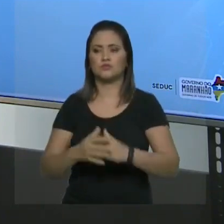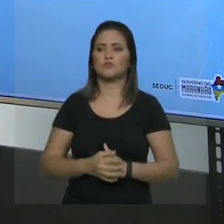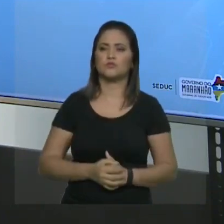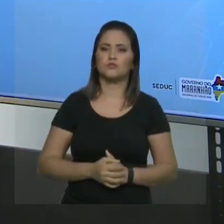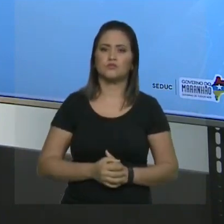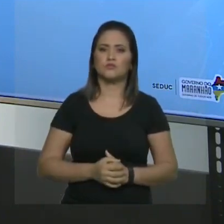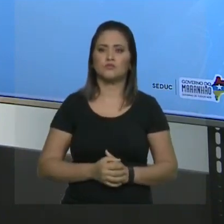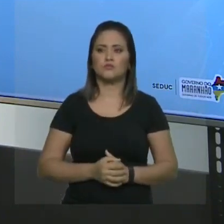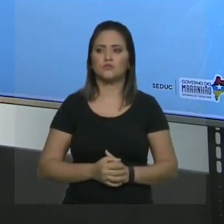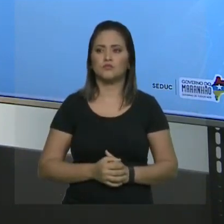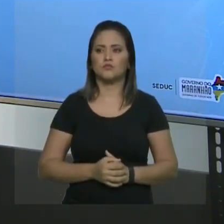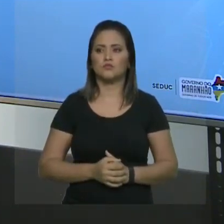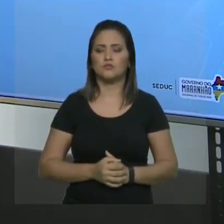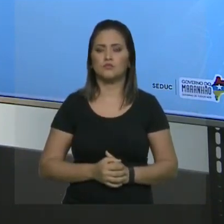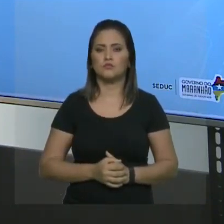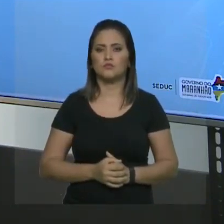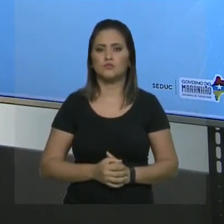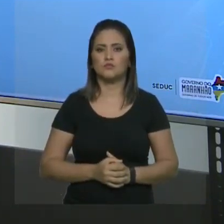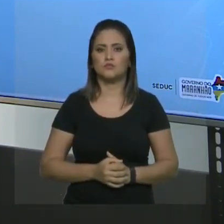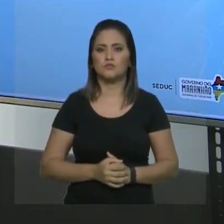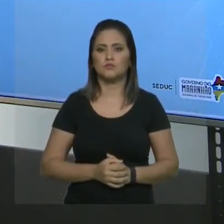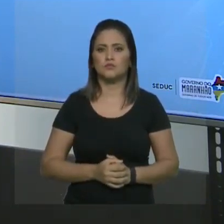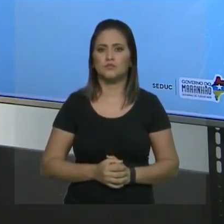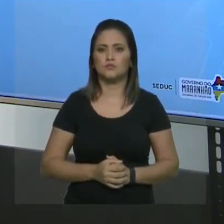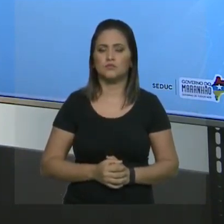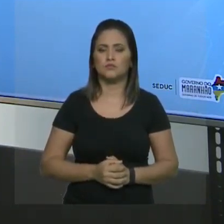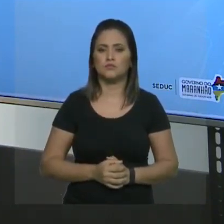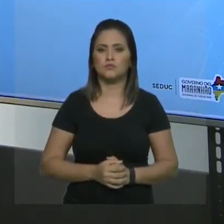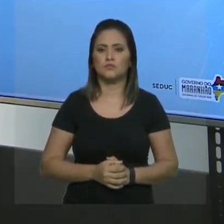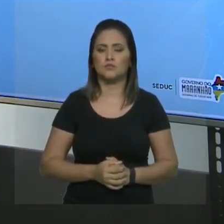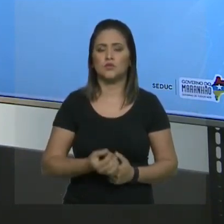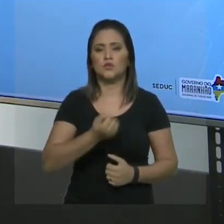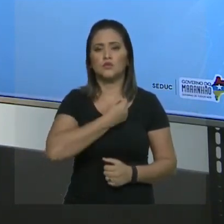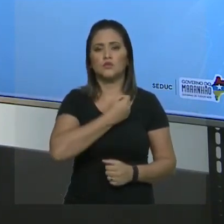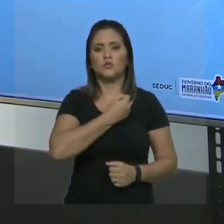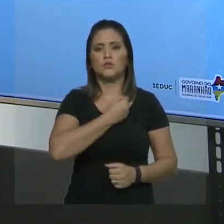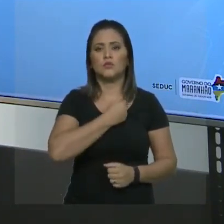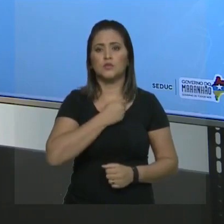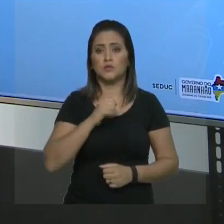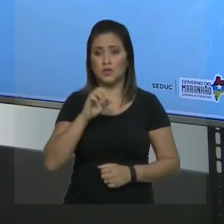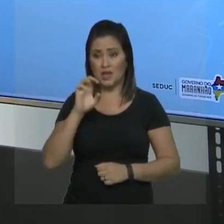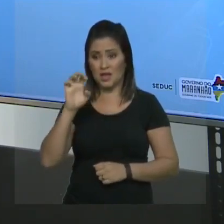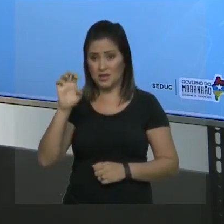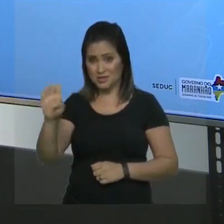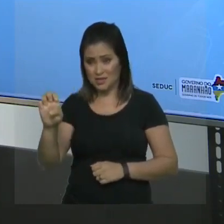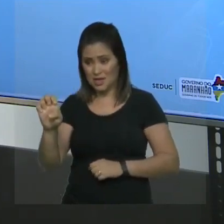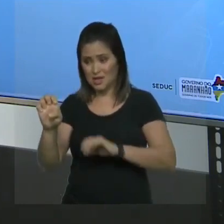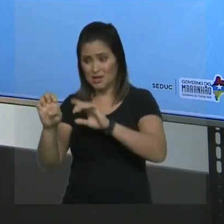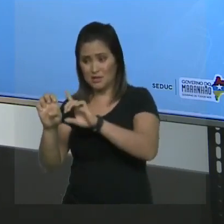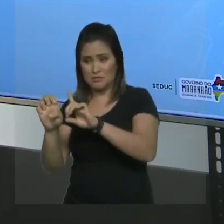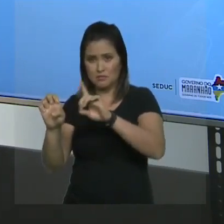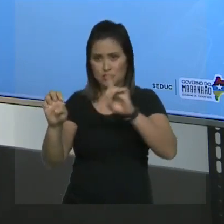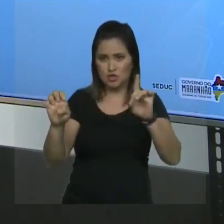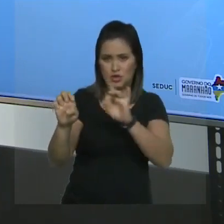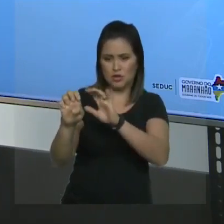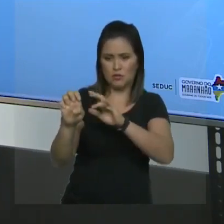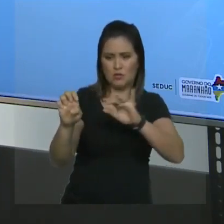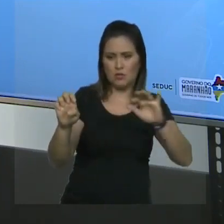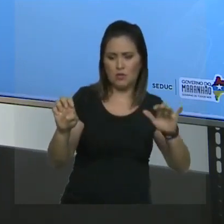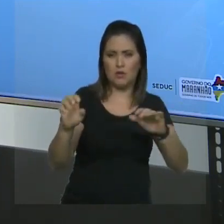insaturação. A nossa segunda prioridade, então eu vou numerar da esquerda para a direita.